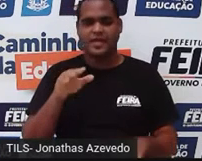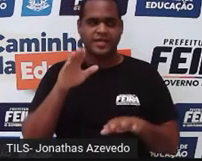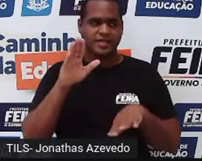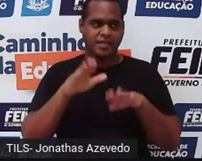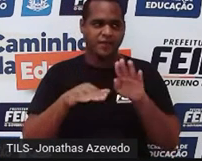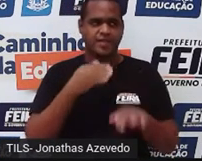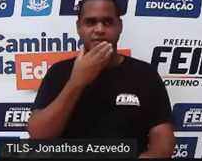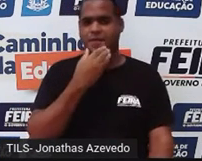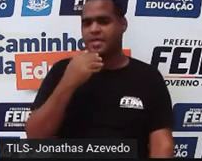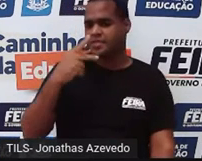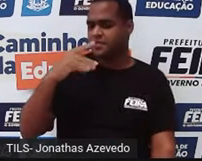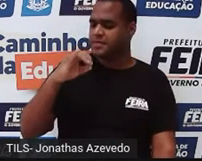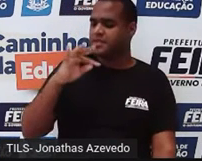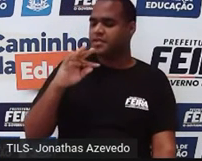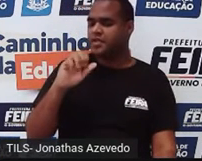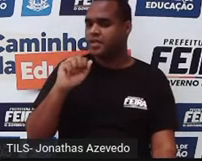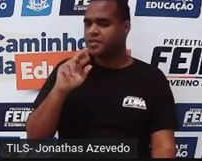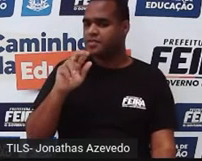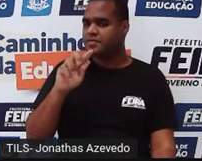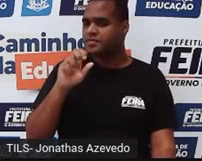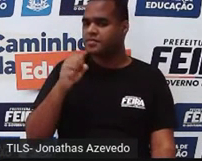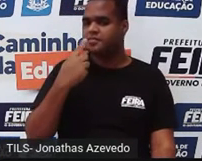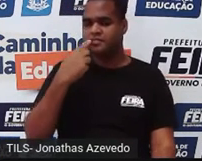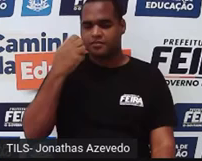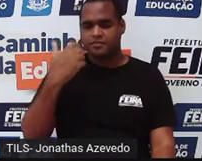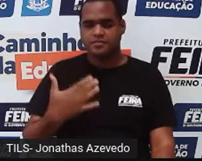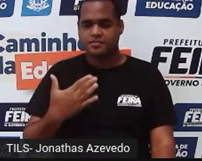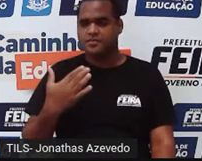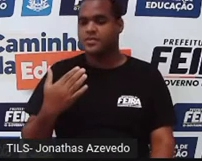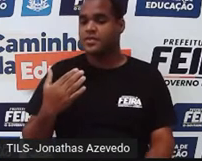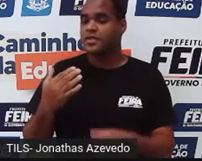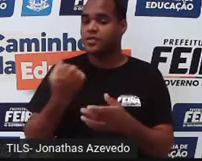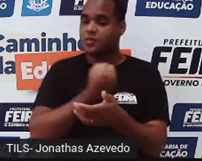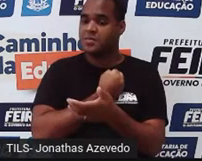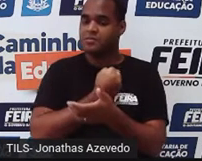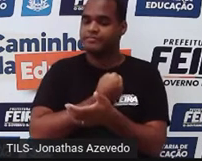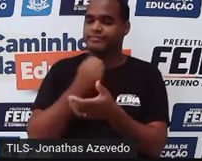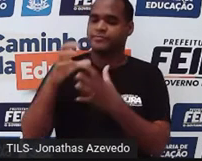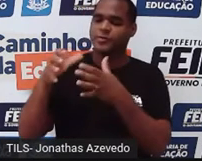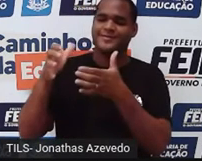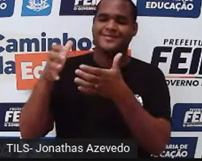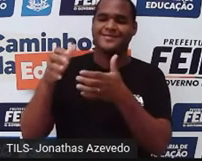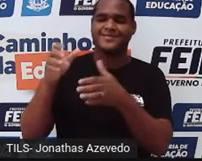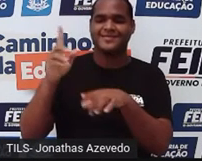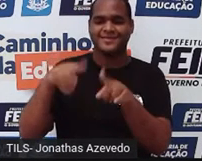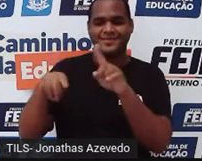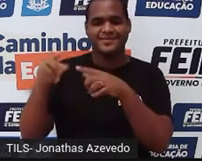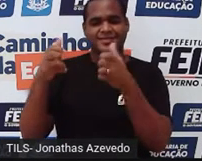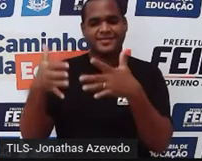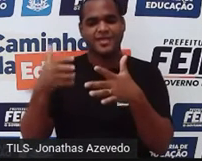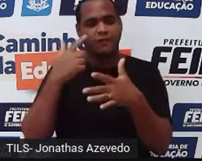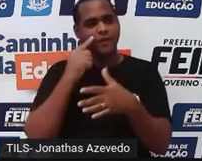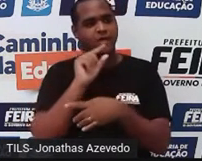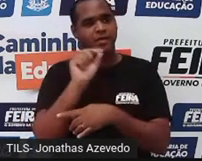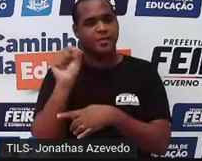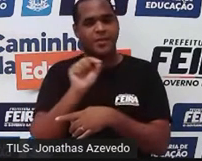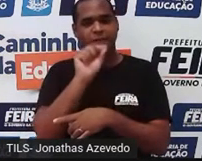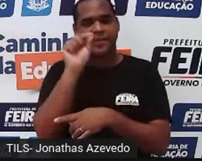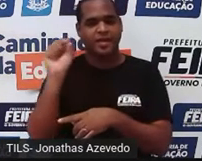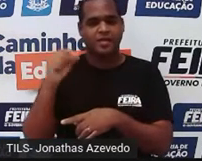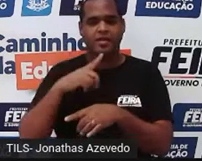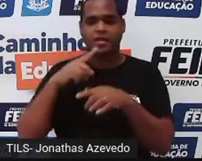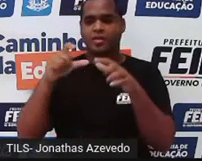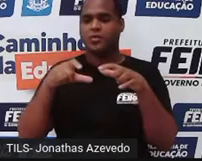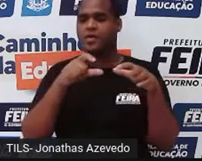Pitágoras tenha dito que os números governam o mundo. Porque eles estão em toda parte, em todos os